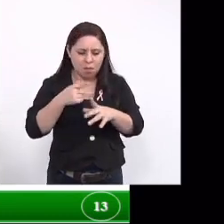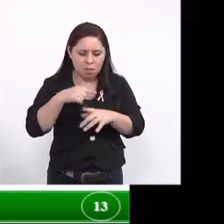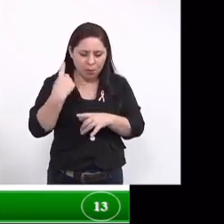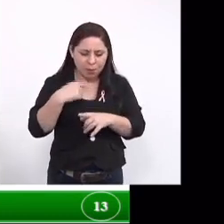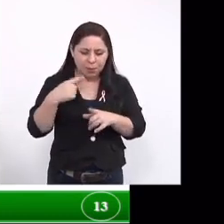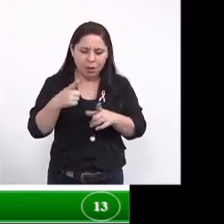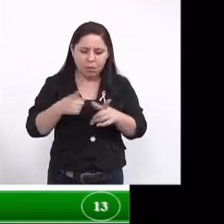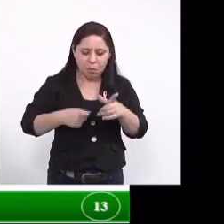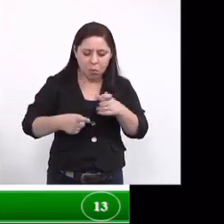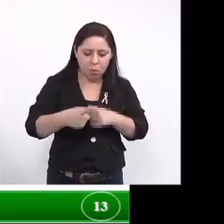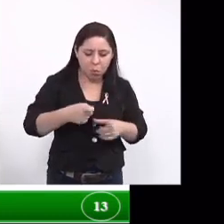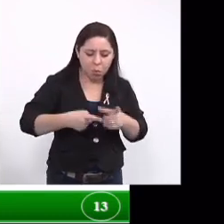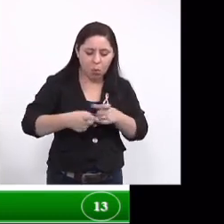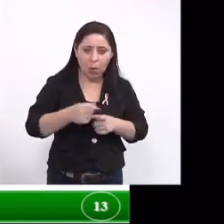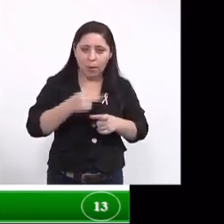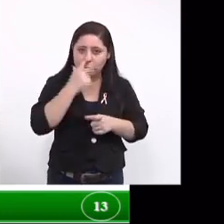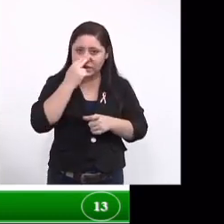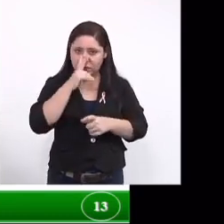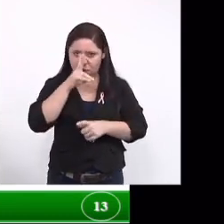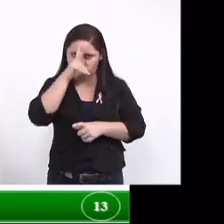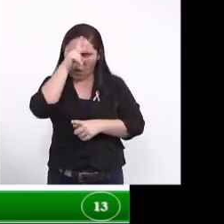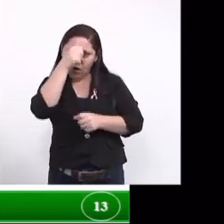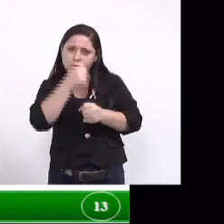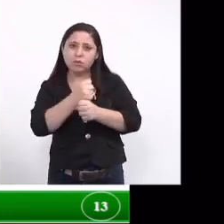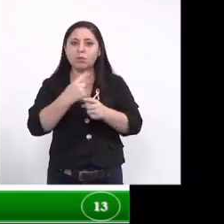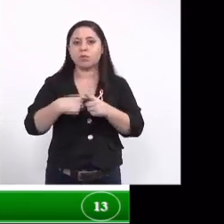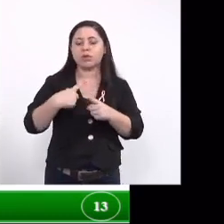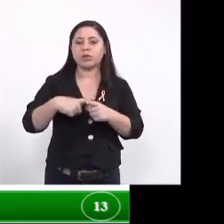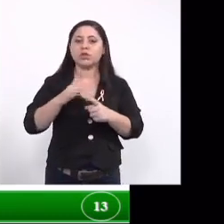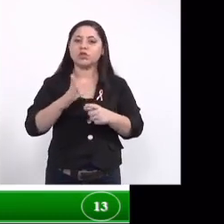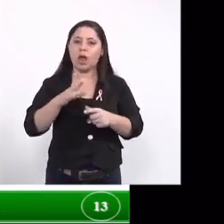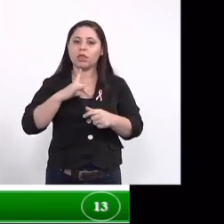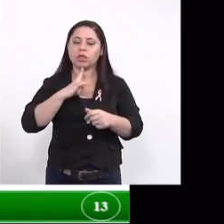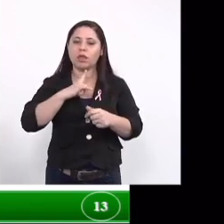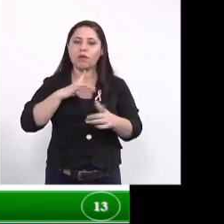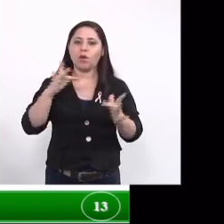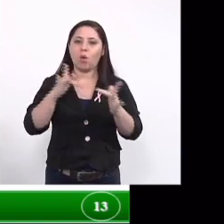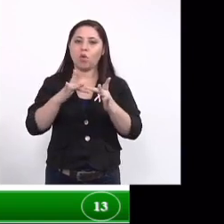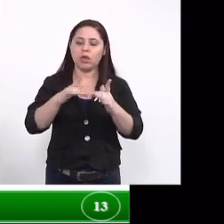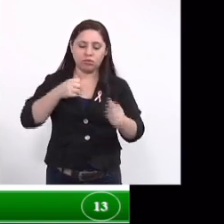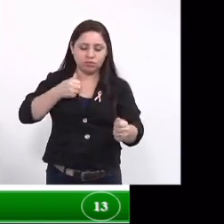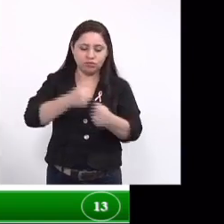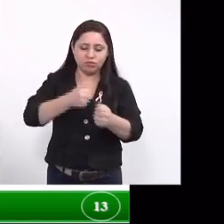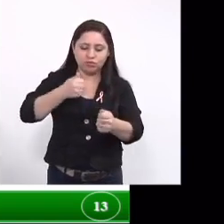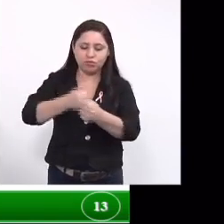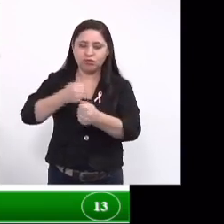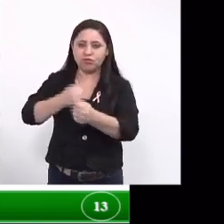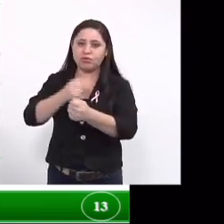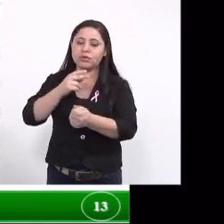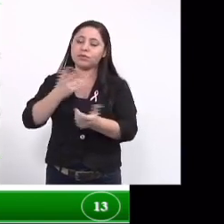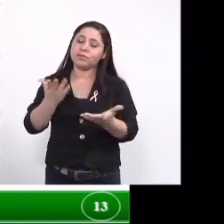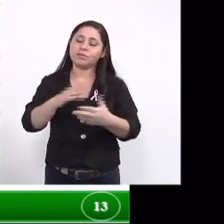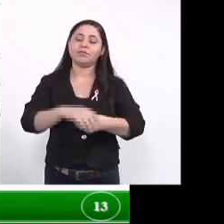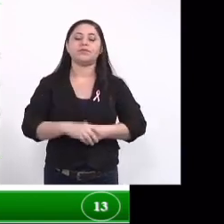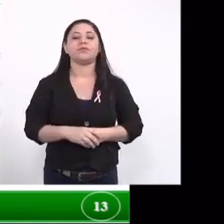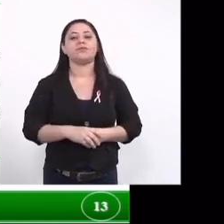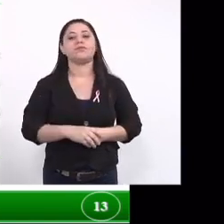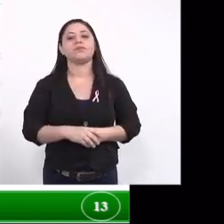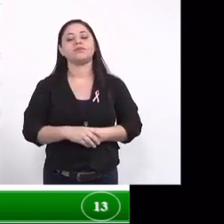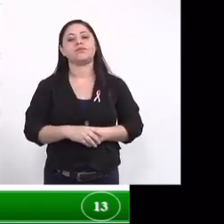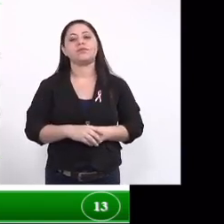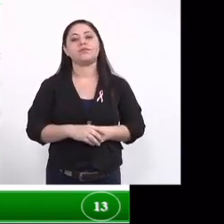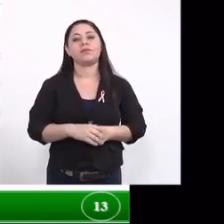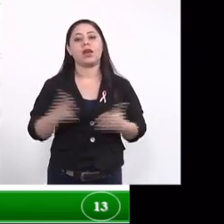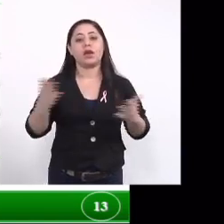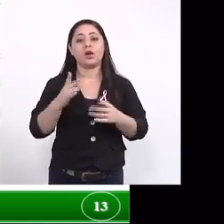larvas que são consideradas resistentes porque já passaram por algum efeito inseticida e nós